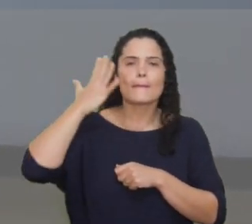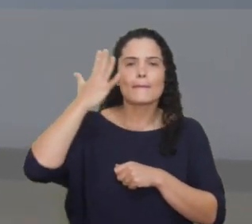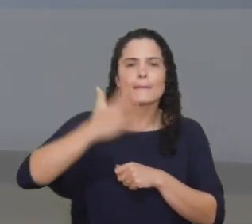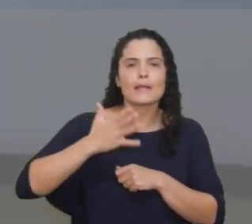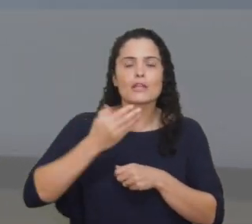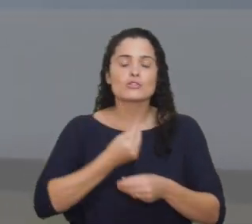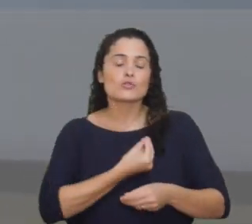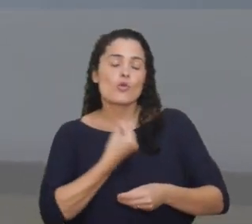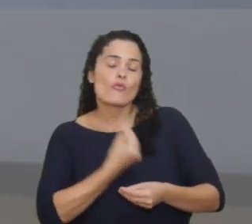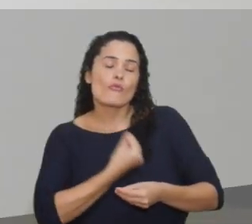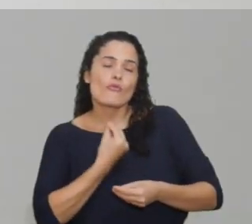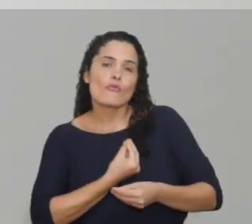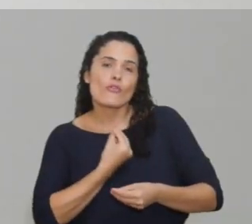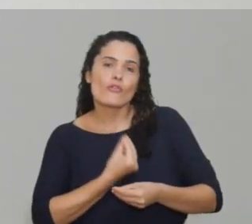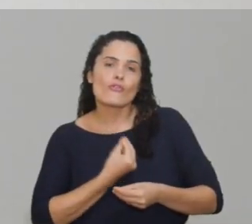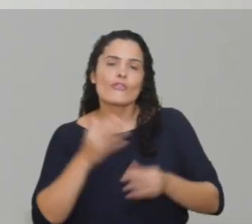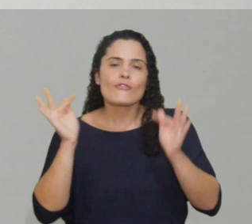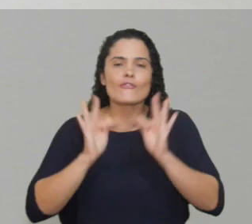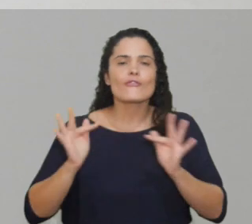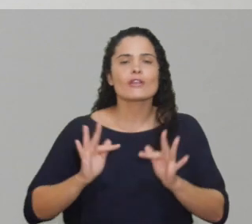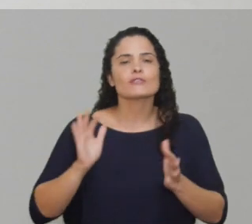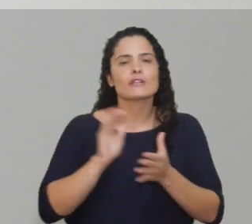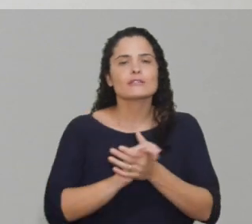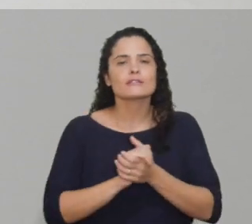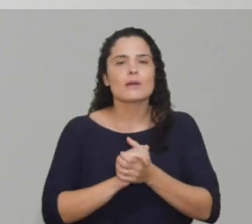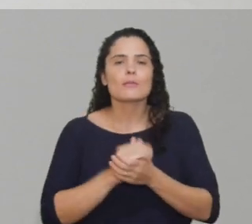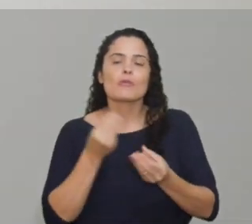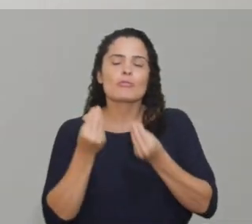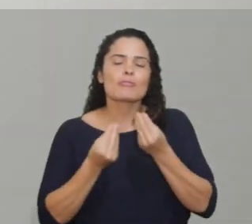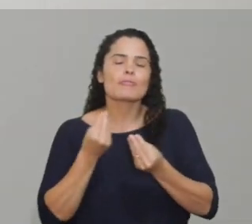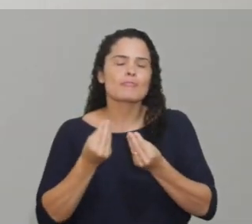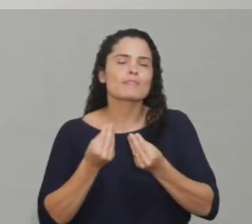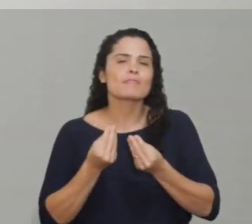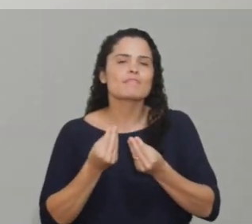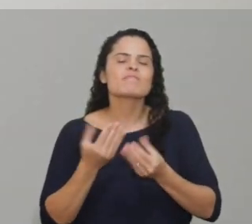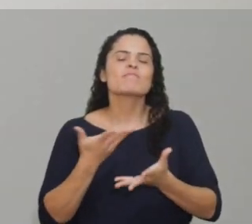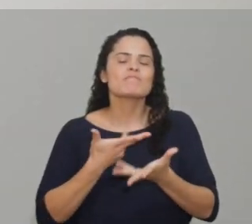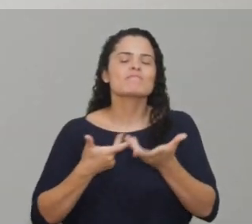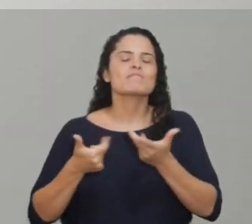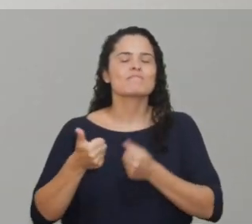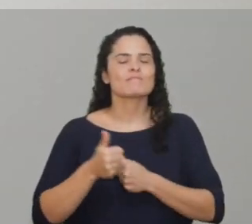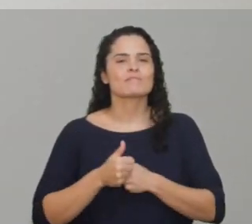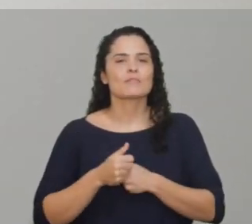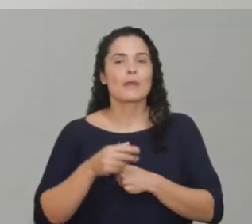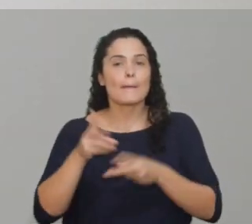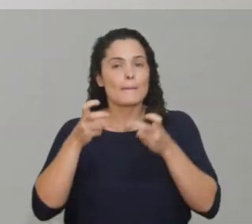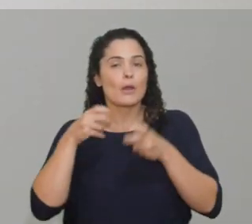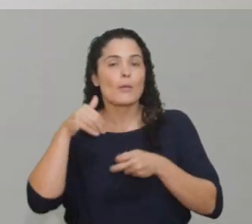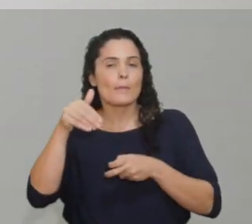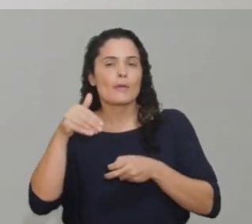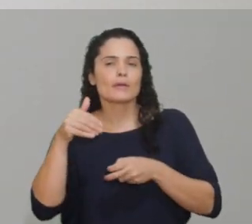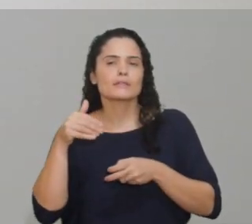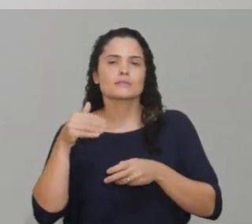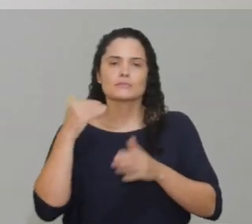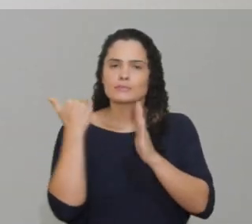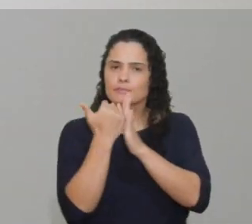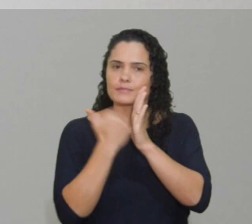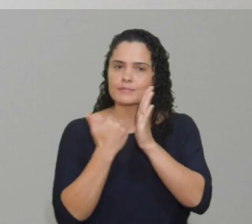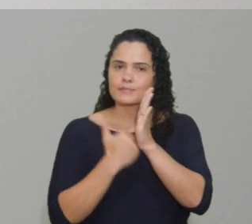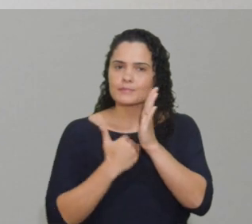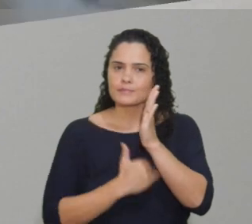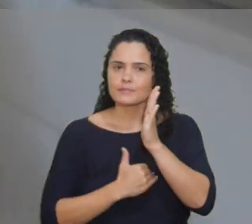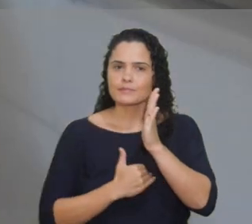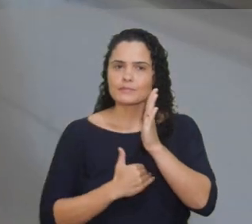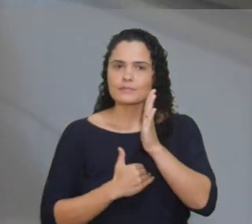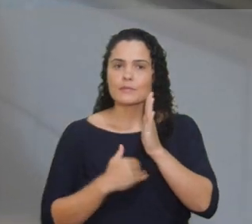Beltrão, da PIB de Piedade. Fique ligado nas próximas programações. Domingo passado, aconteceu na Missão Batista Bethesda, o Dia da